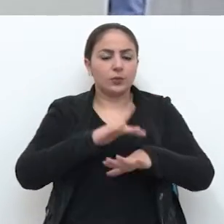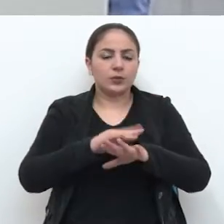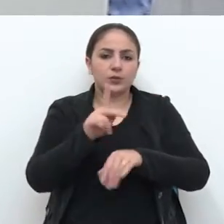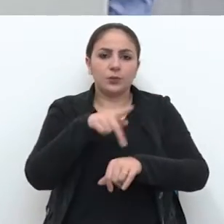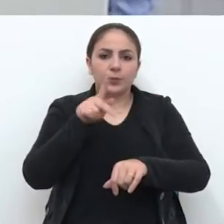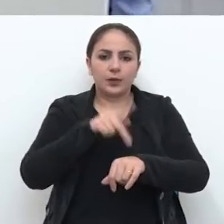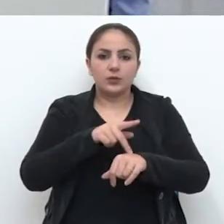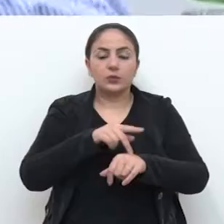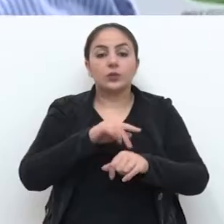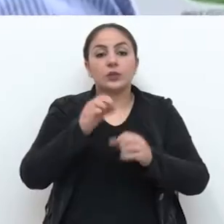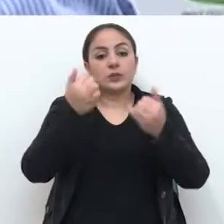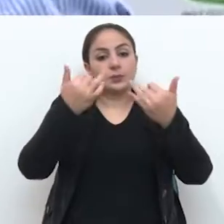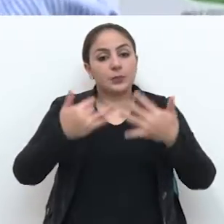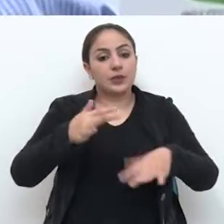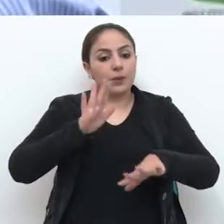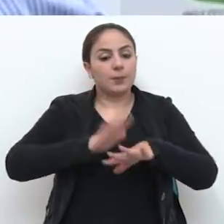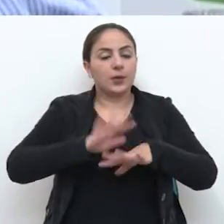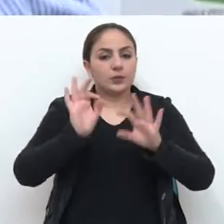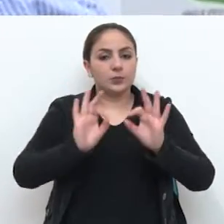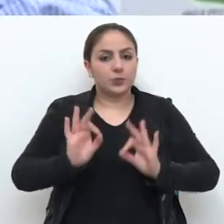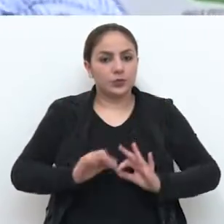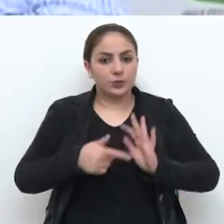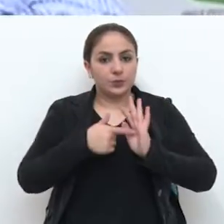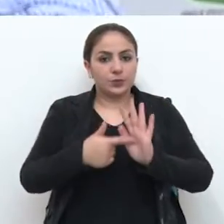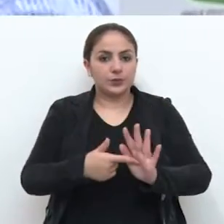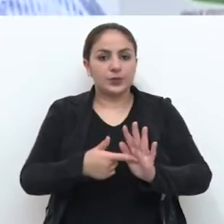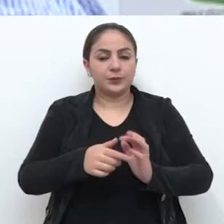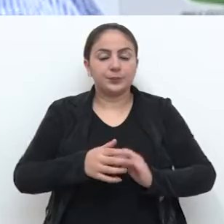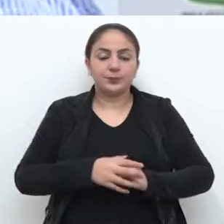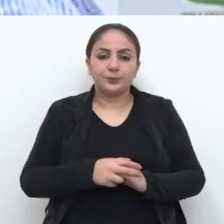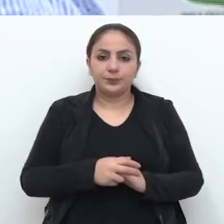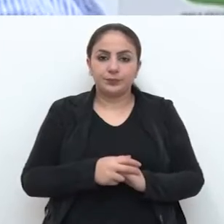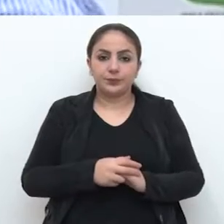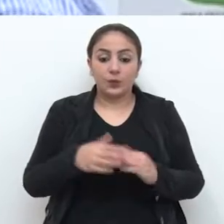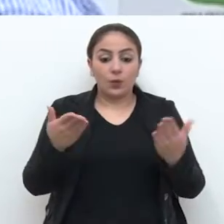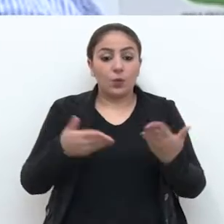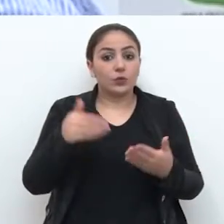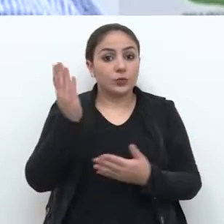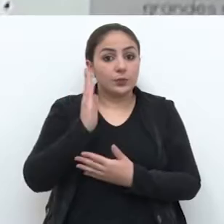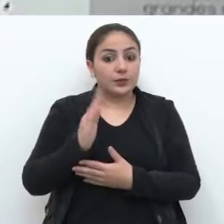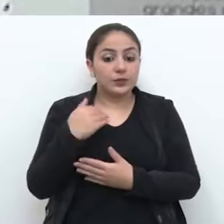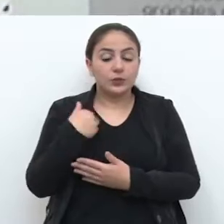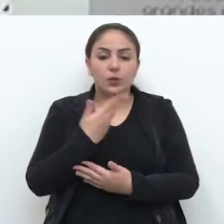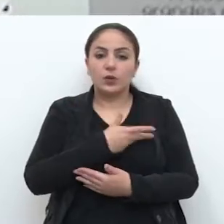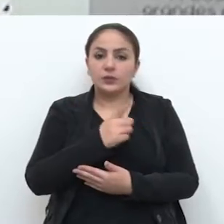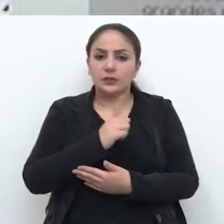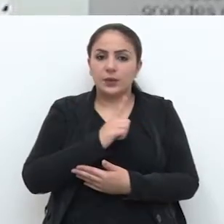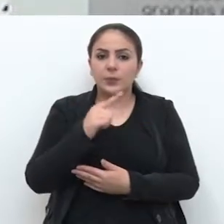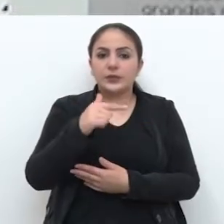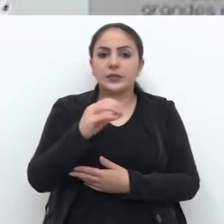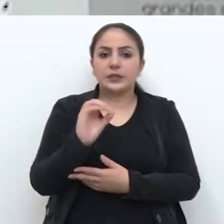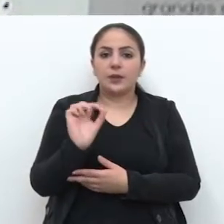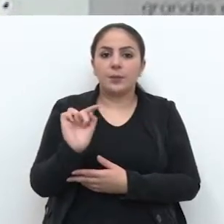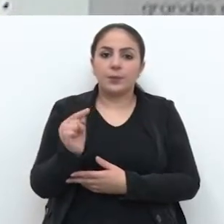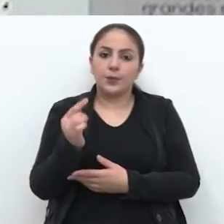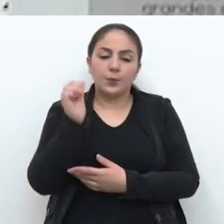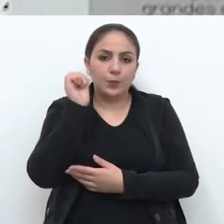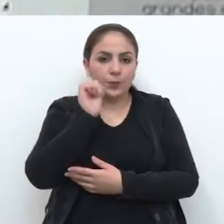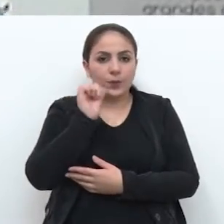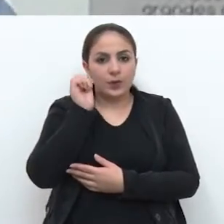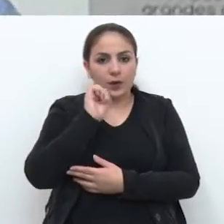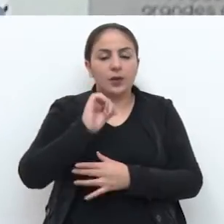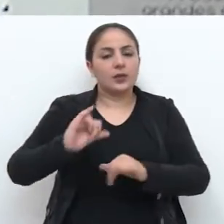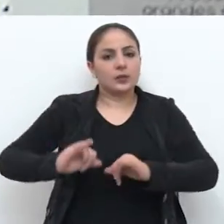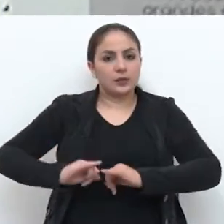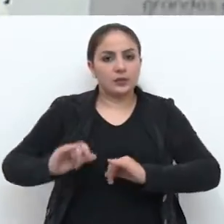da doença no país, o que justifica ainda mais o projeto apresentado por ele. Hoje, no Brasil, nós temos o óbito de 70